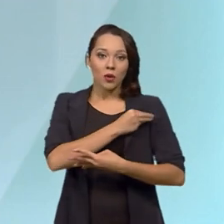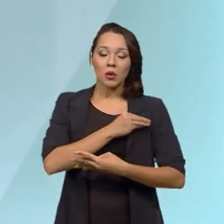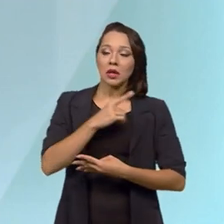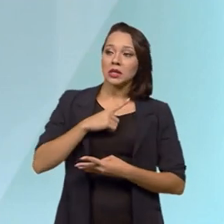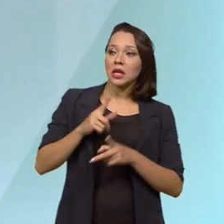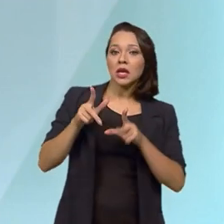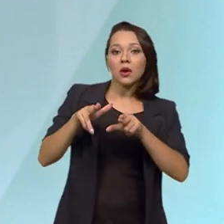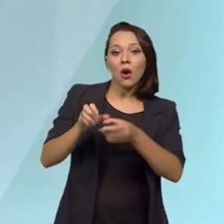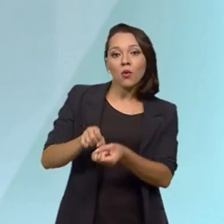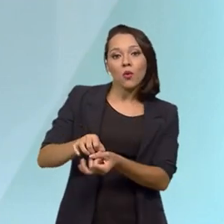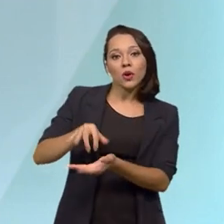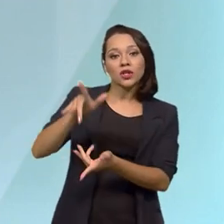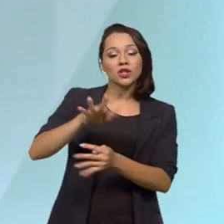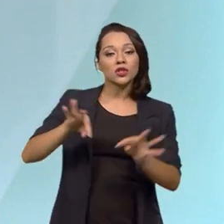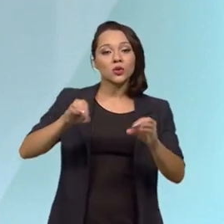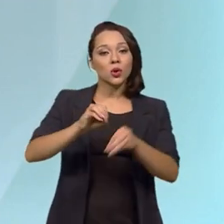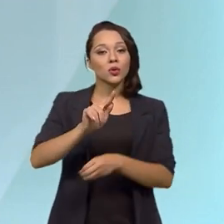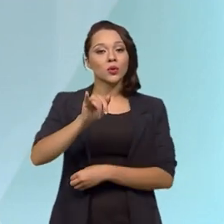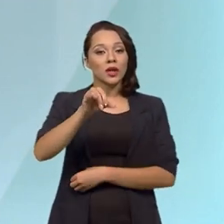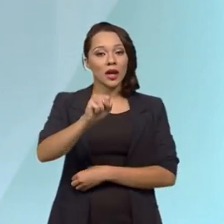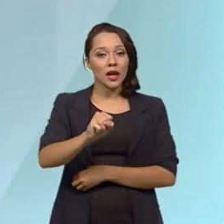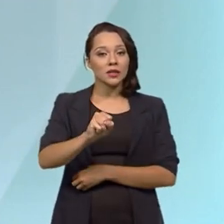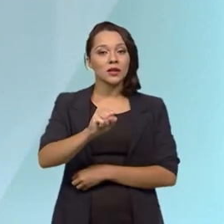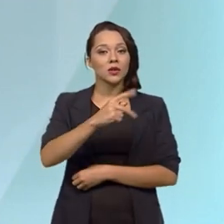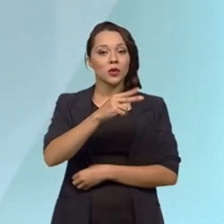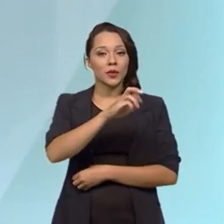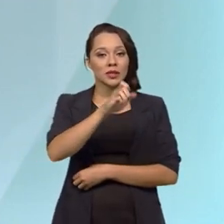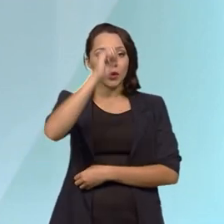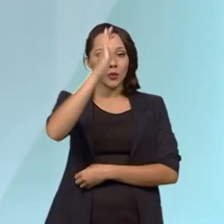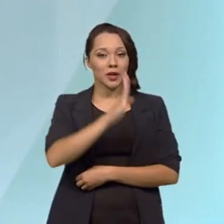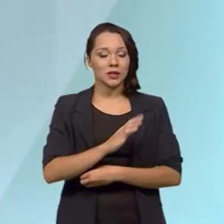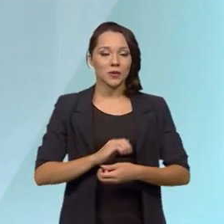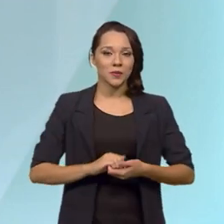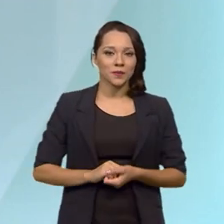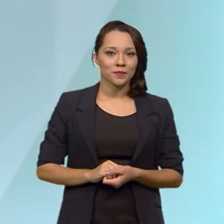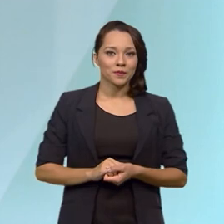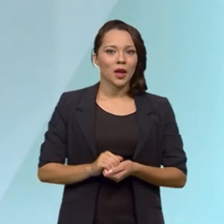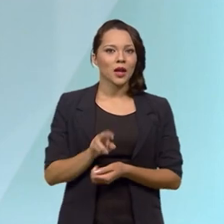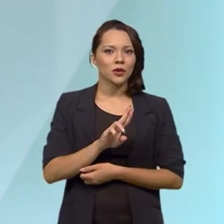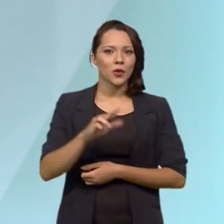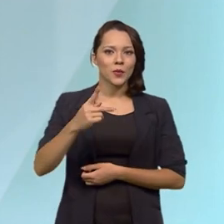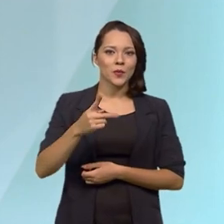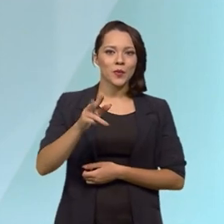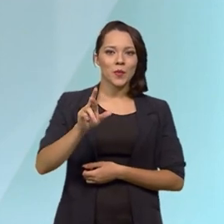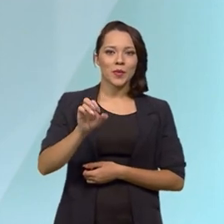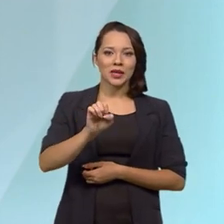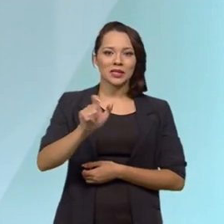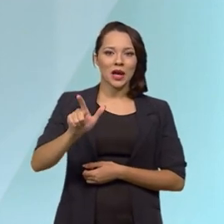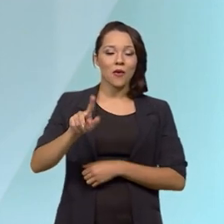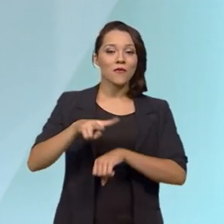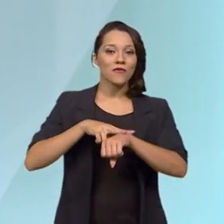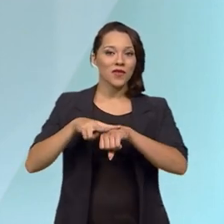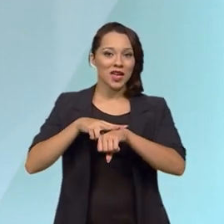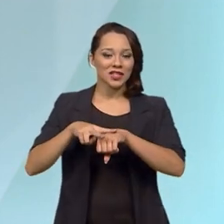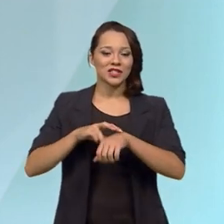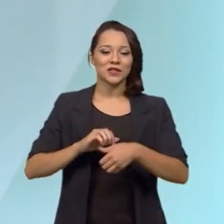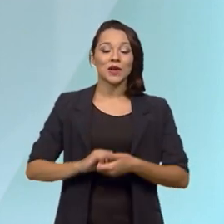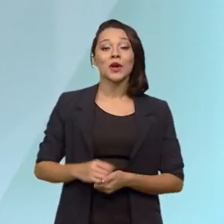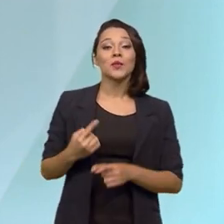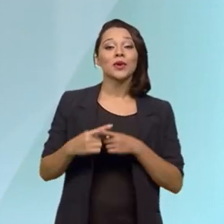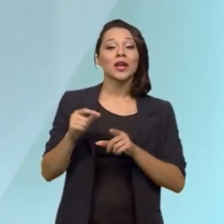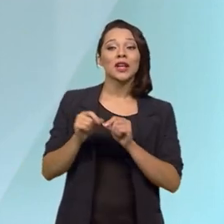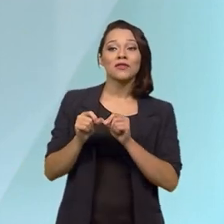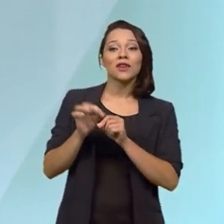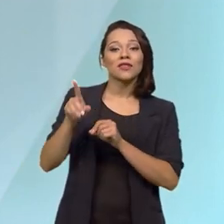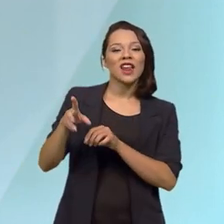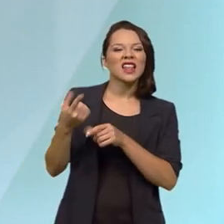o mesmo volume que todo o gás natural gerado no pré-sal brasileiro. A gente está chamando aí de pré-sal verde, de pré-sal caipira, que ele é feito